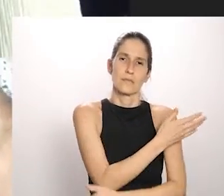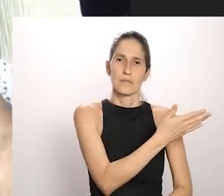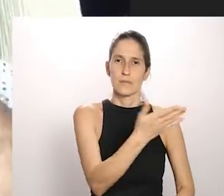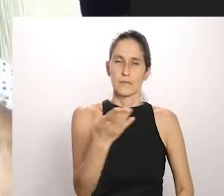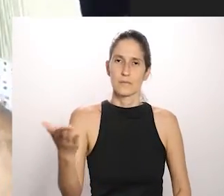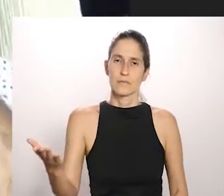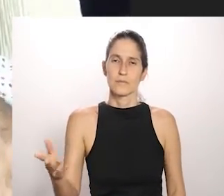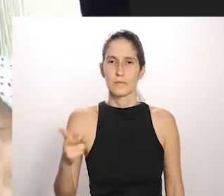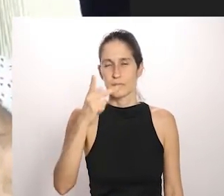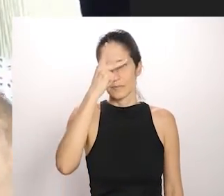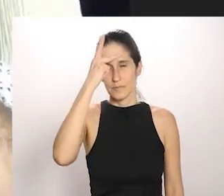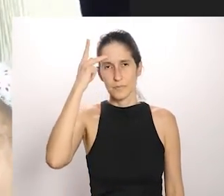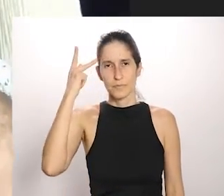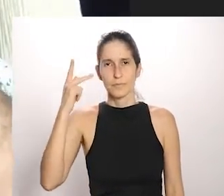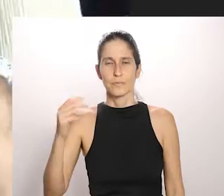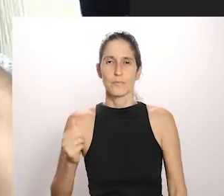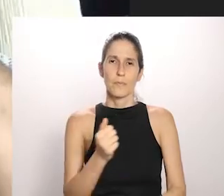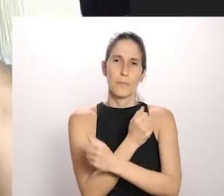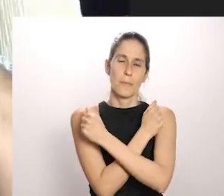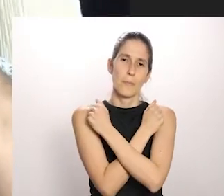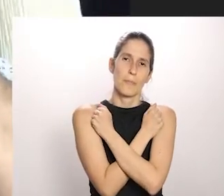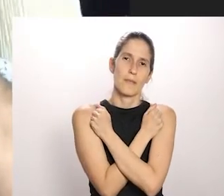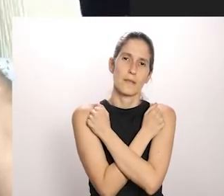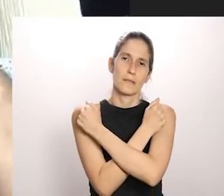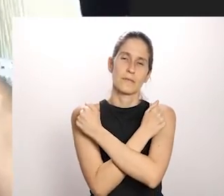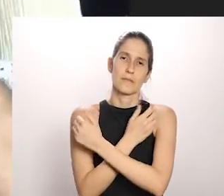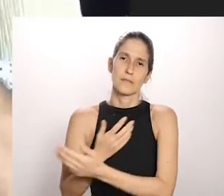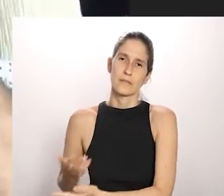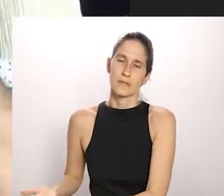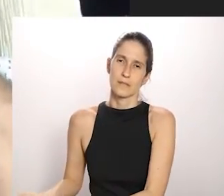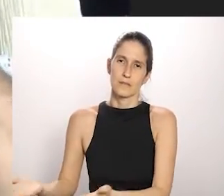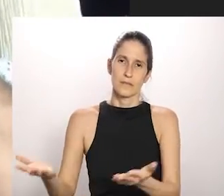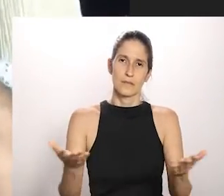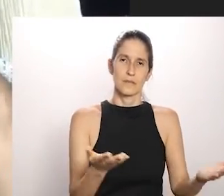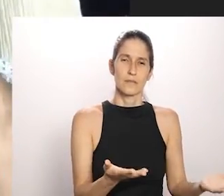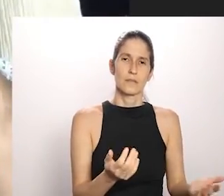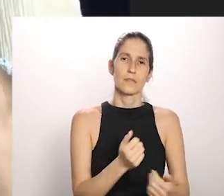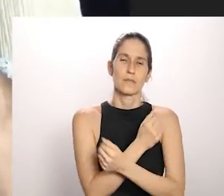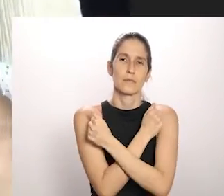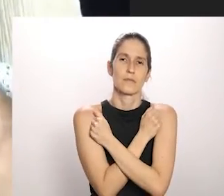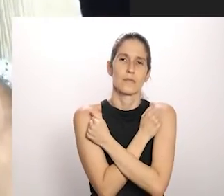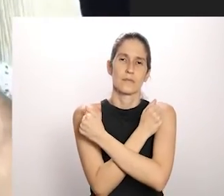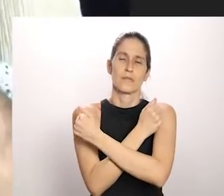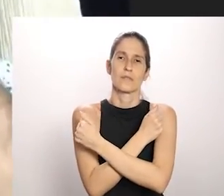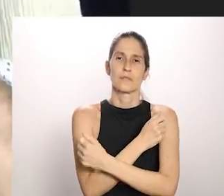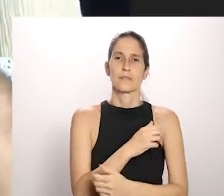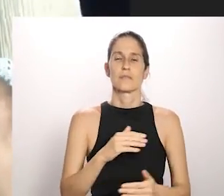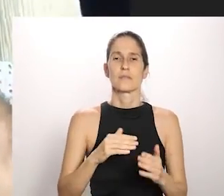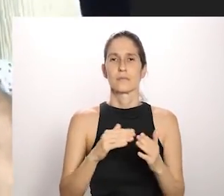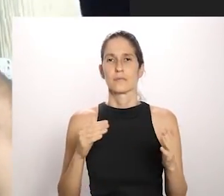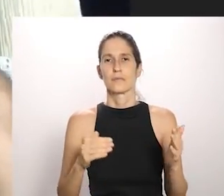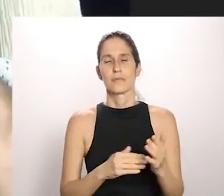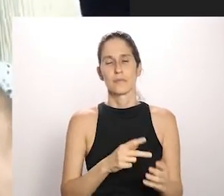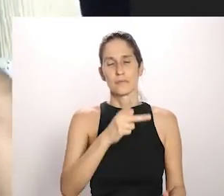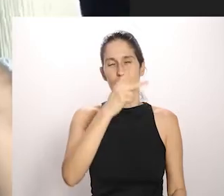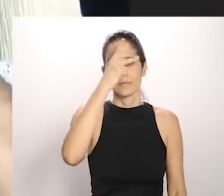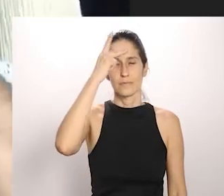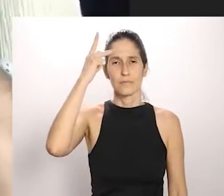para o povo, um abraço para os convidados e um